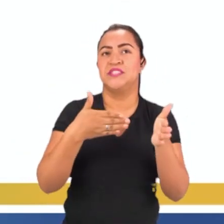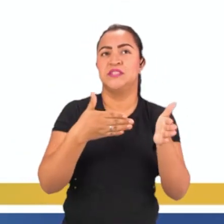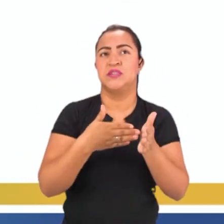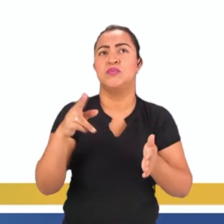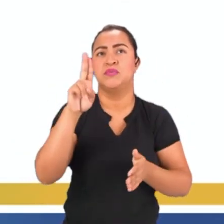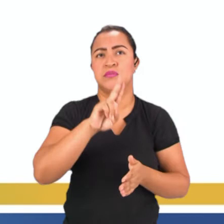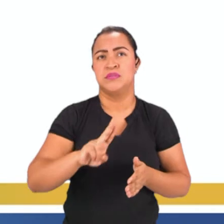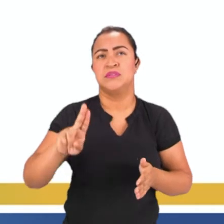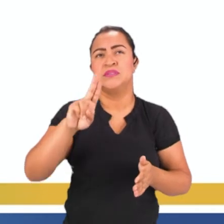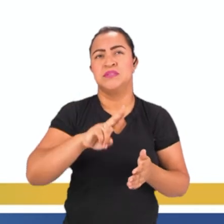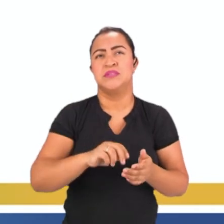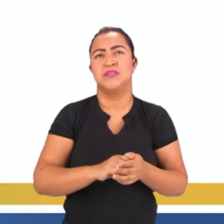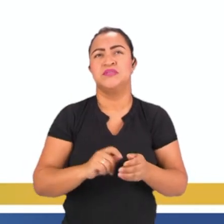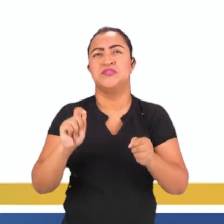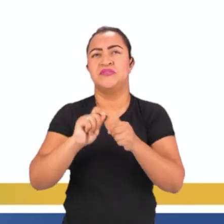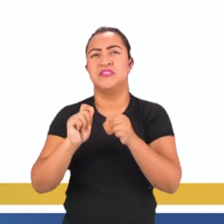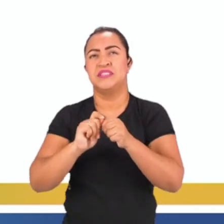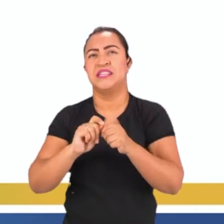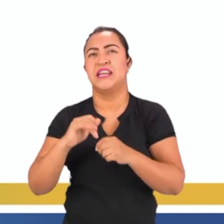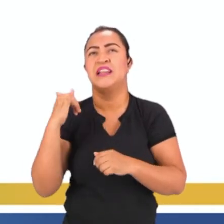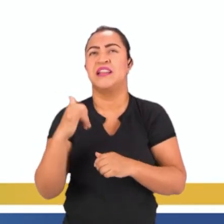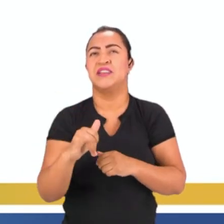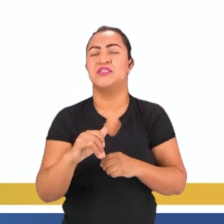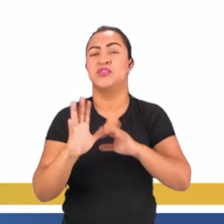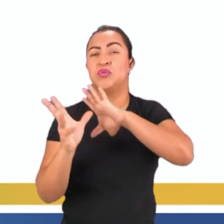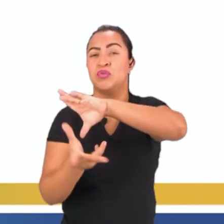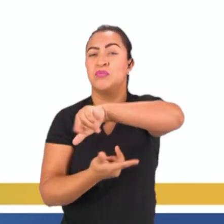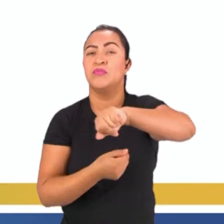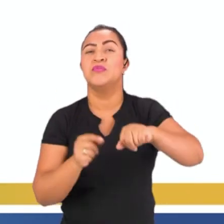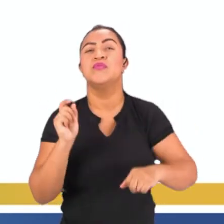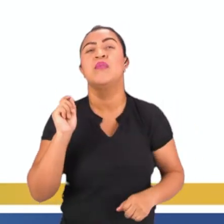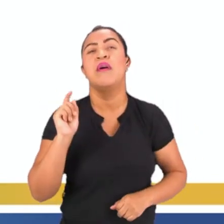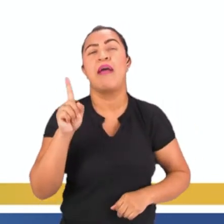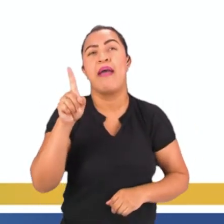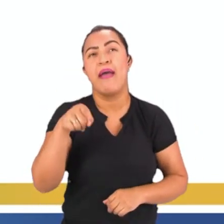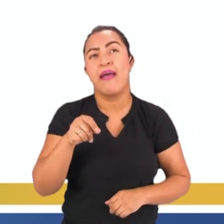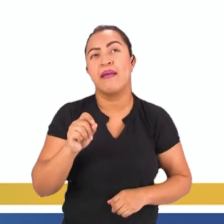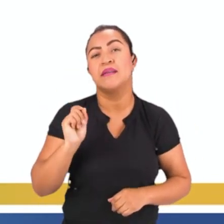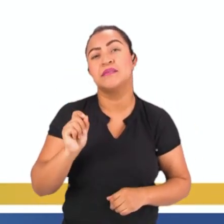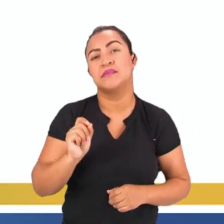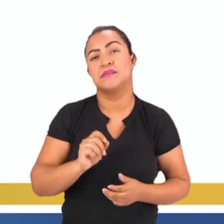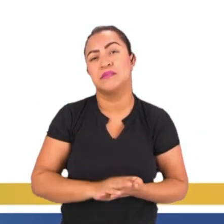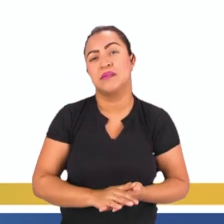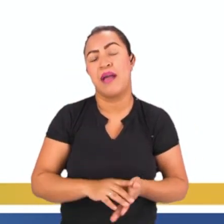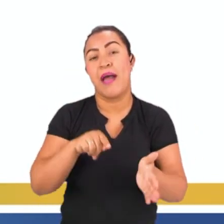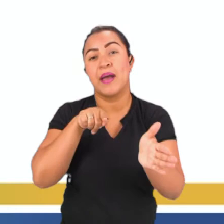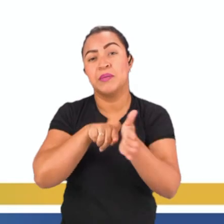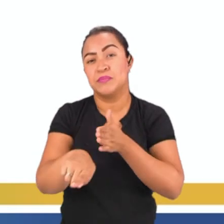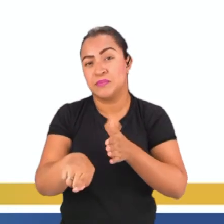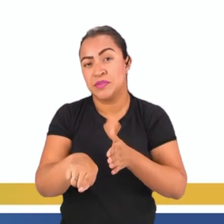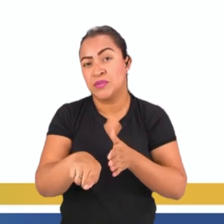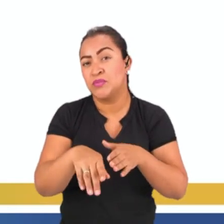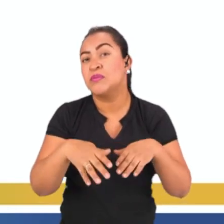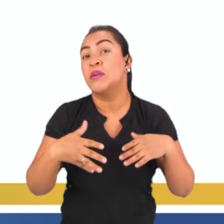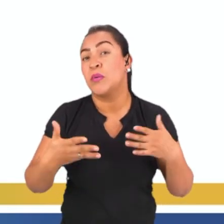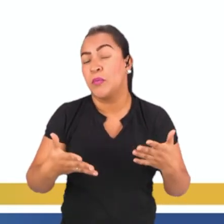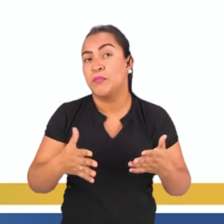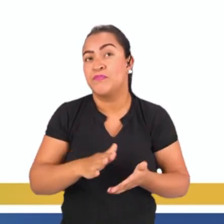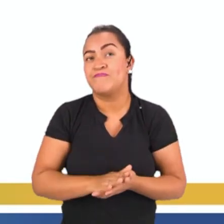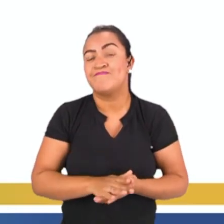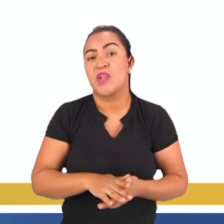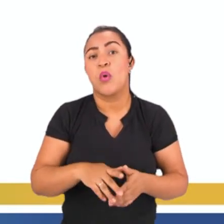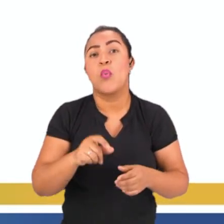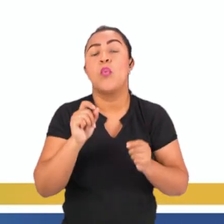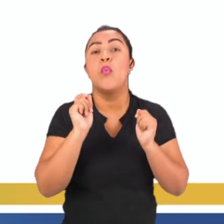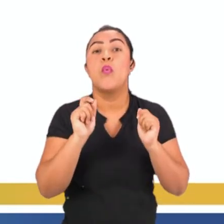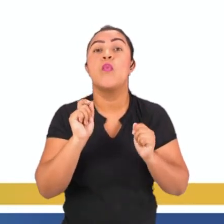produção de energia em todo o mundo. É. Então, gente, a pergunta quer saber que requisitos são